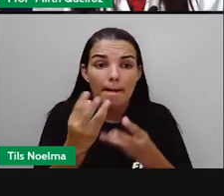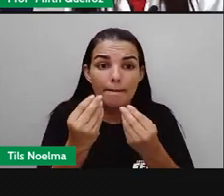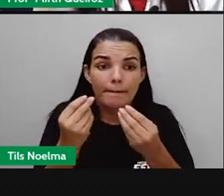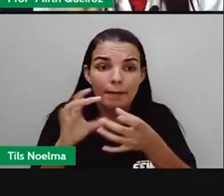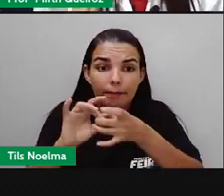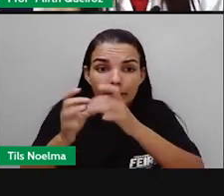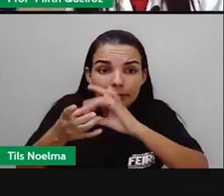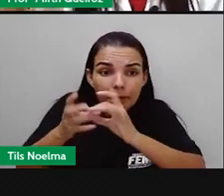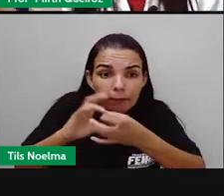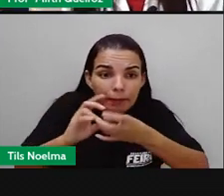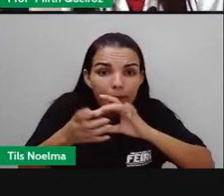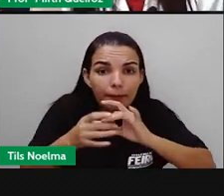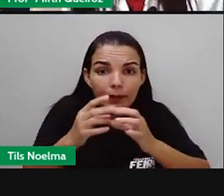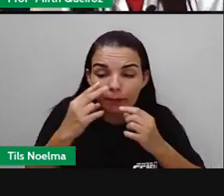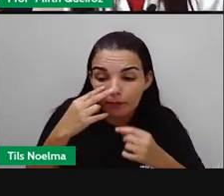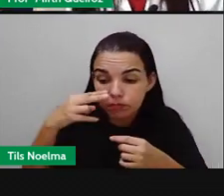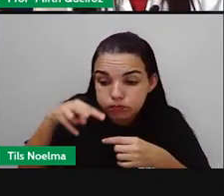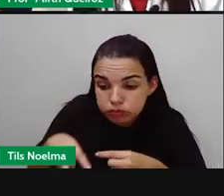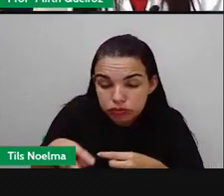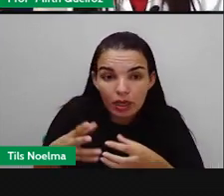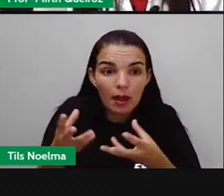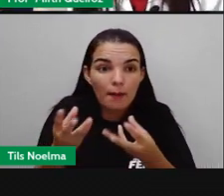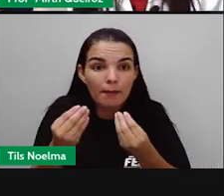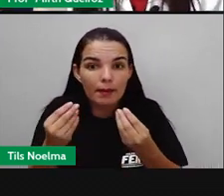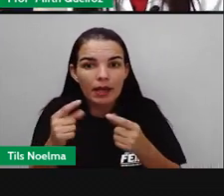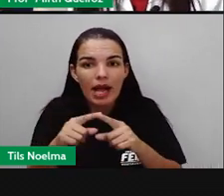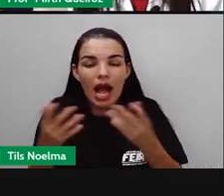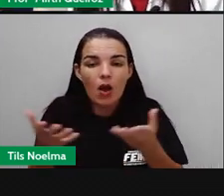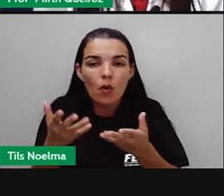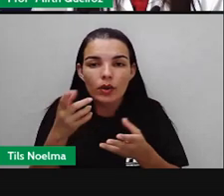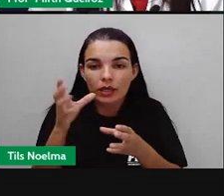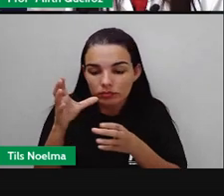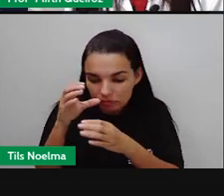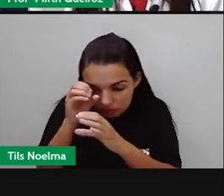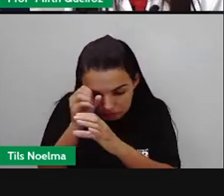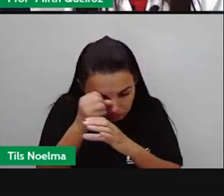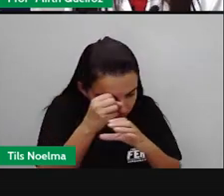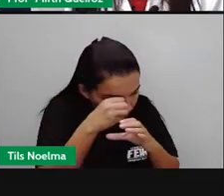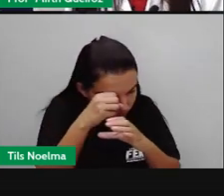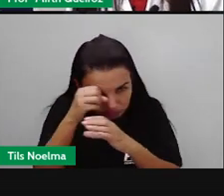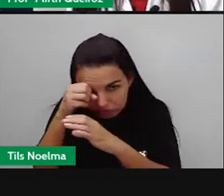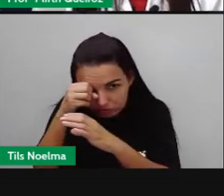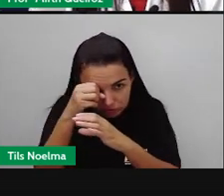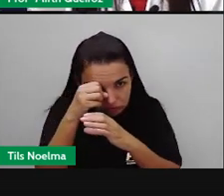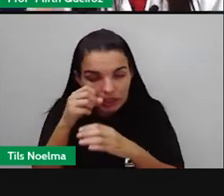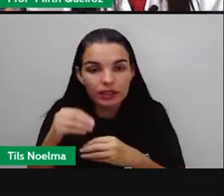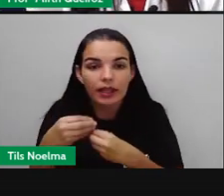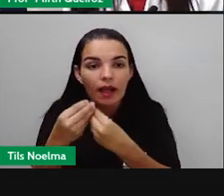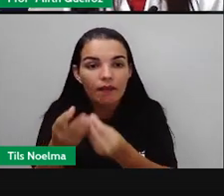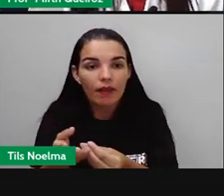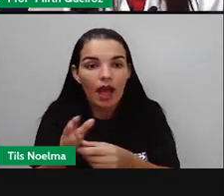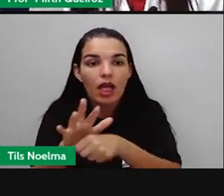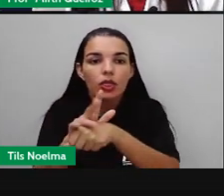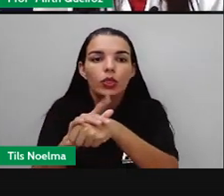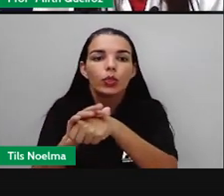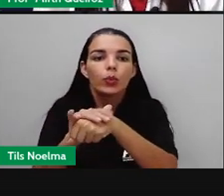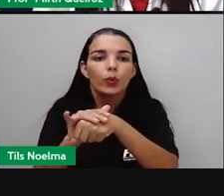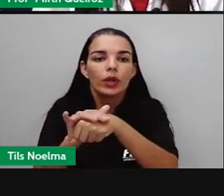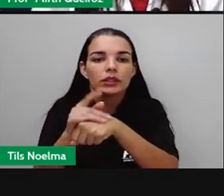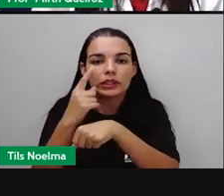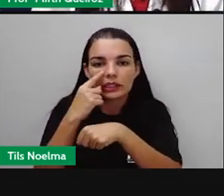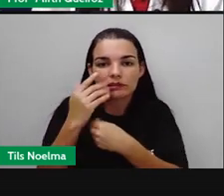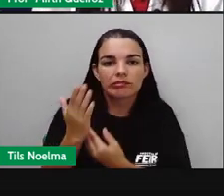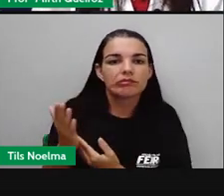dos cogumelos, que dá para a gente enxergar. Mas nós estamos falando de organismos patogênicos. São aqueles causadores de doença. Então,